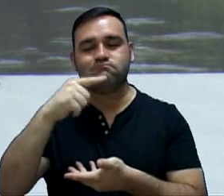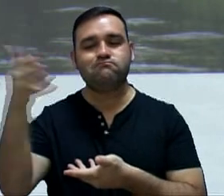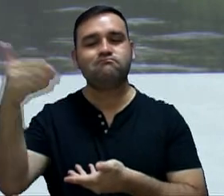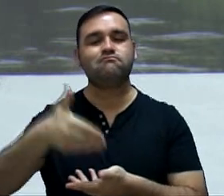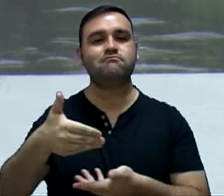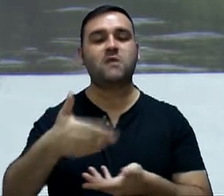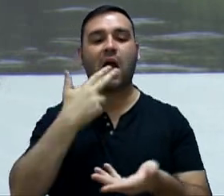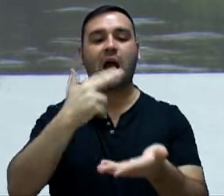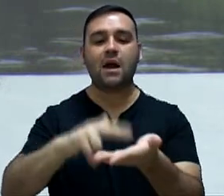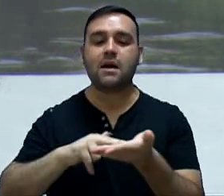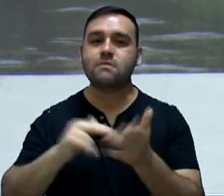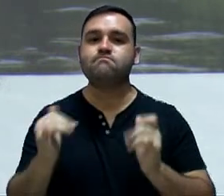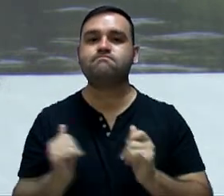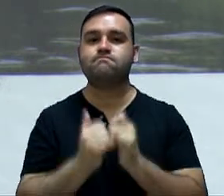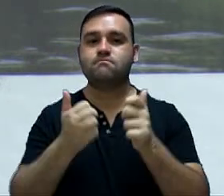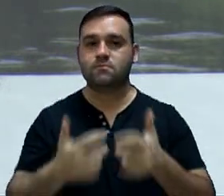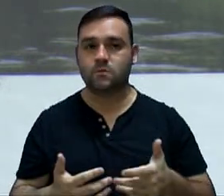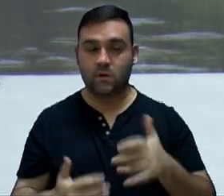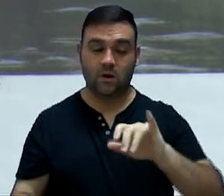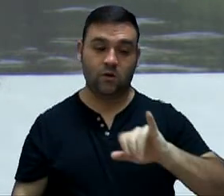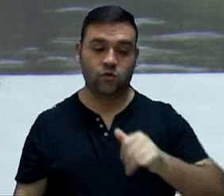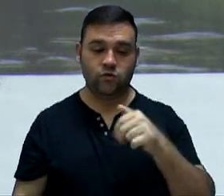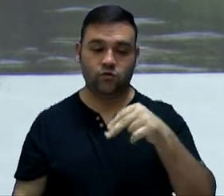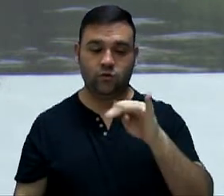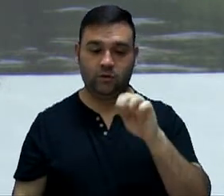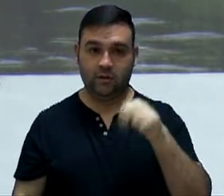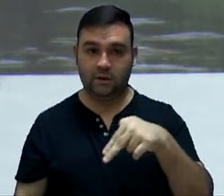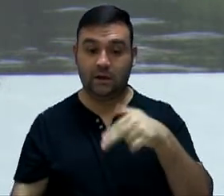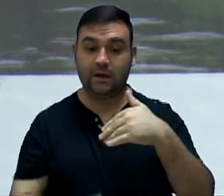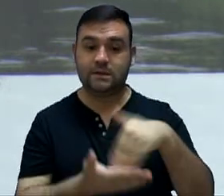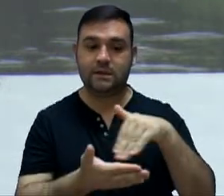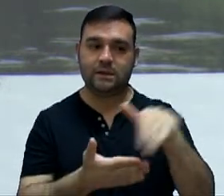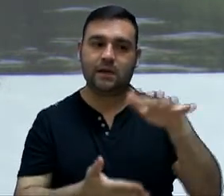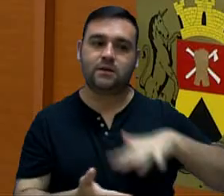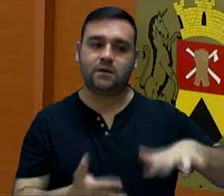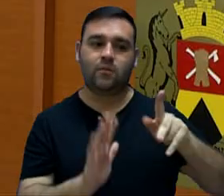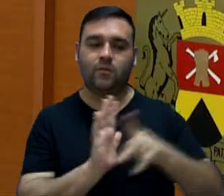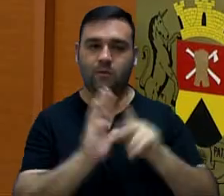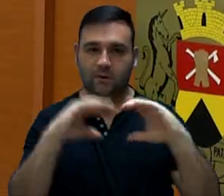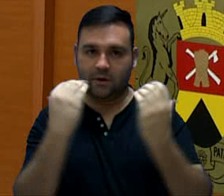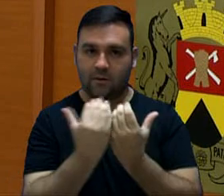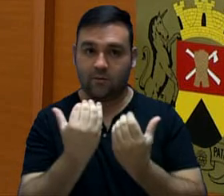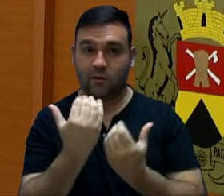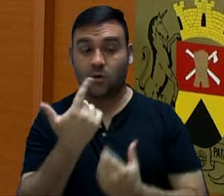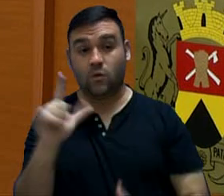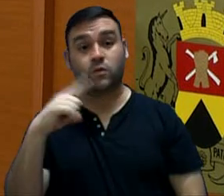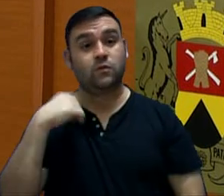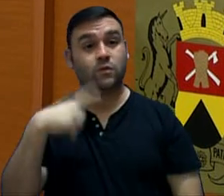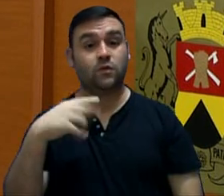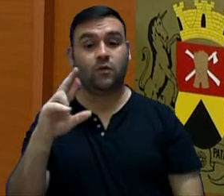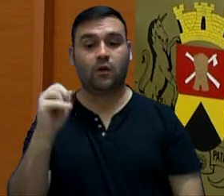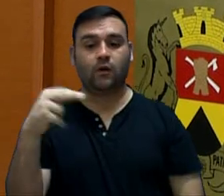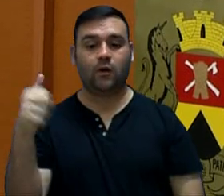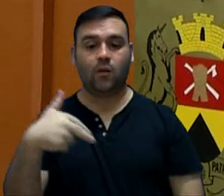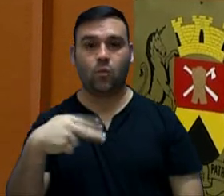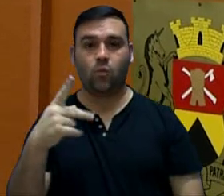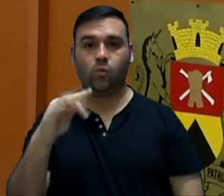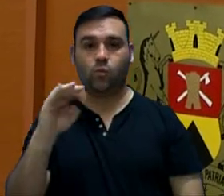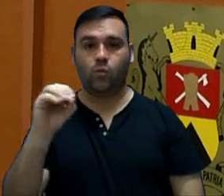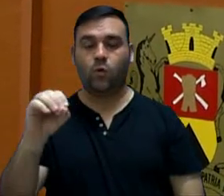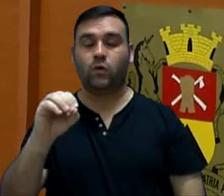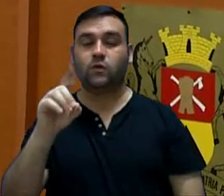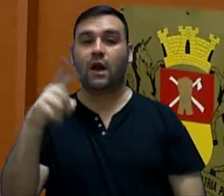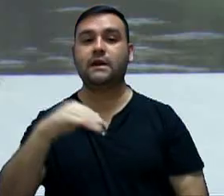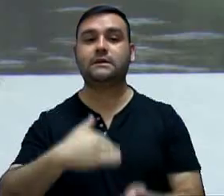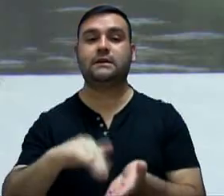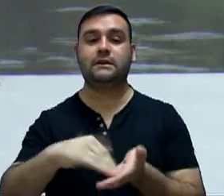audiência pública o doutor Jonathan Mena, secretário-geral desta Casa de Leis, doutor Ramon Porto, secretário de